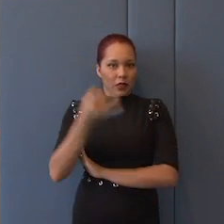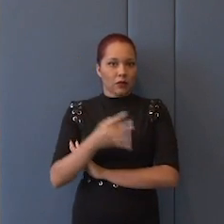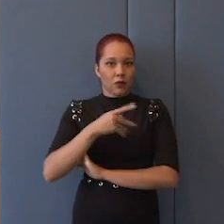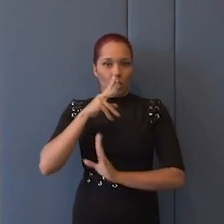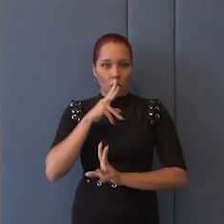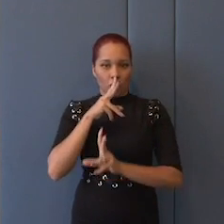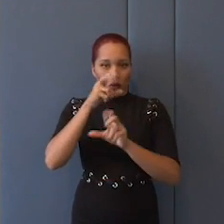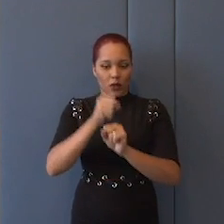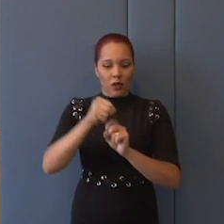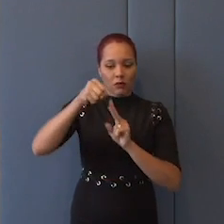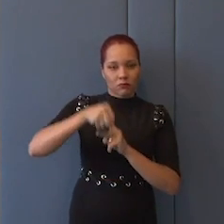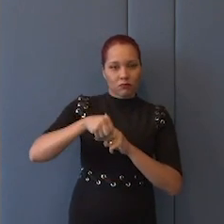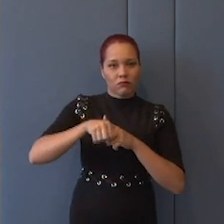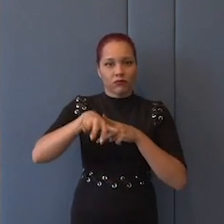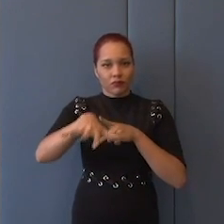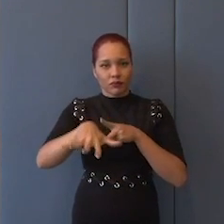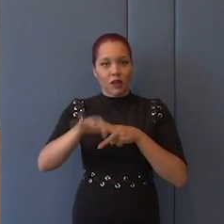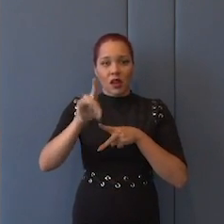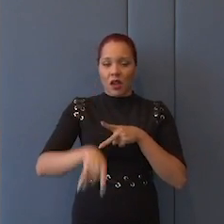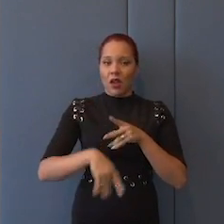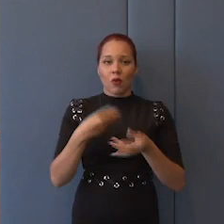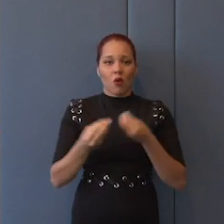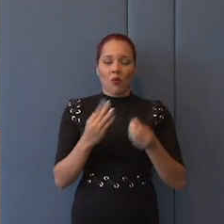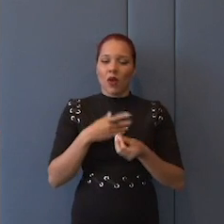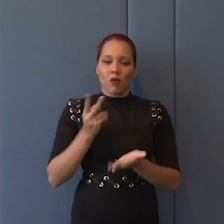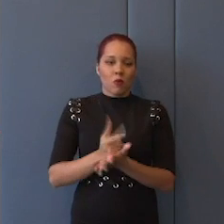expressão, mas isso é uma sobrevivência.